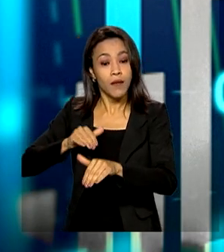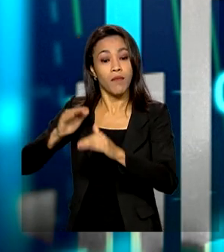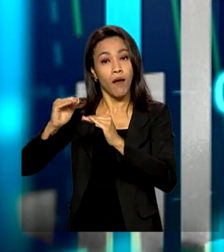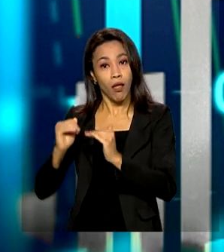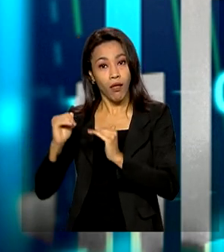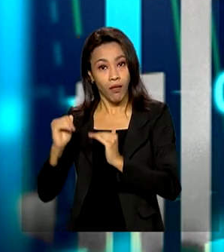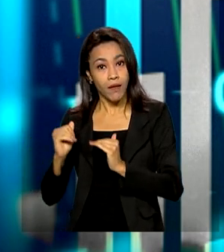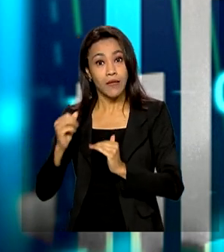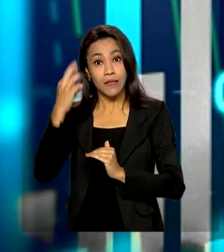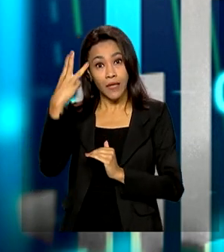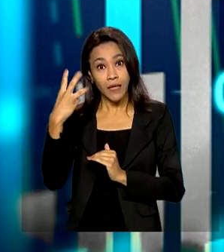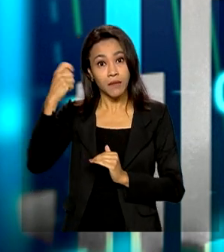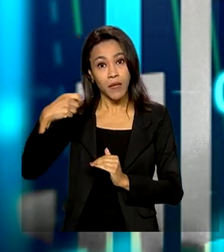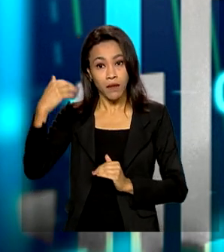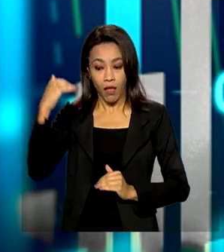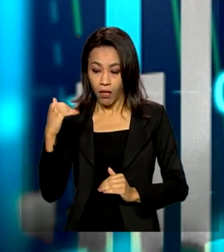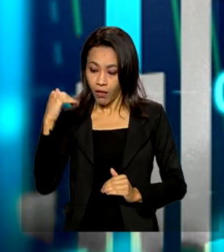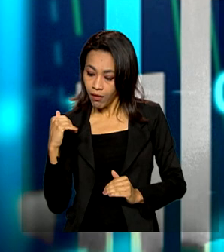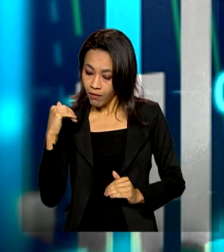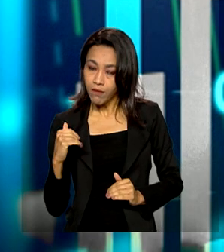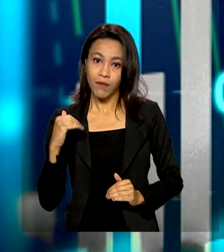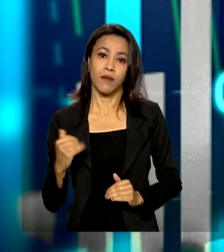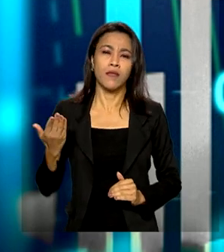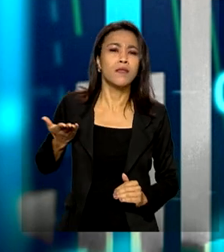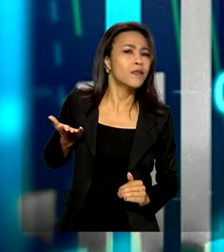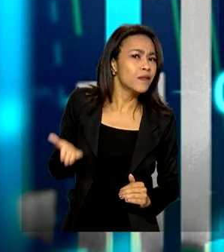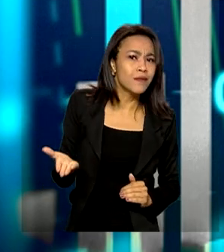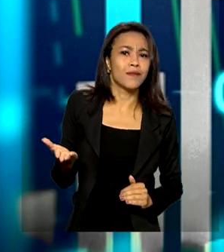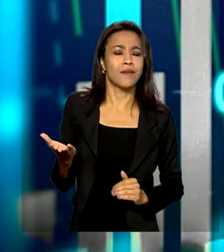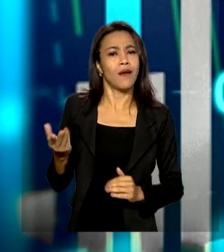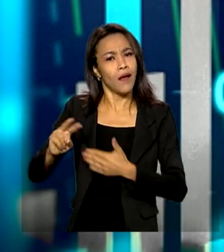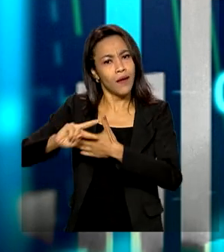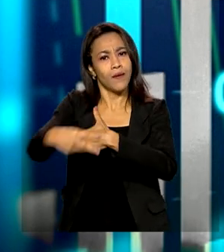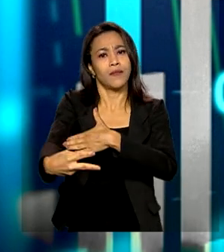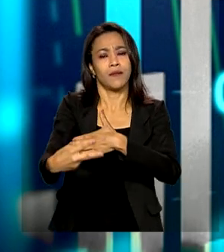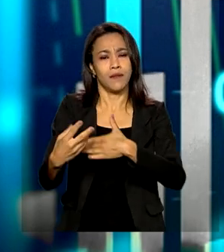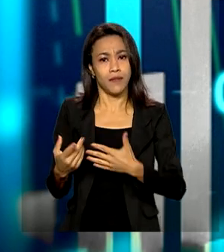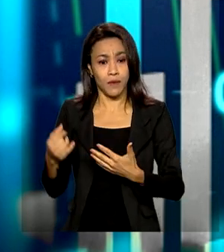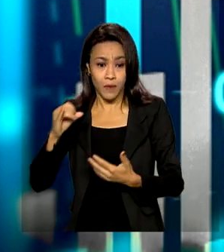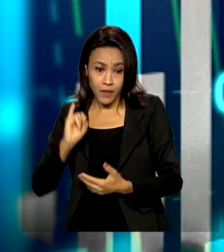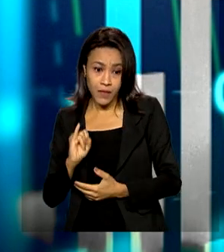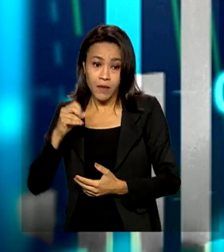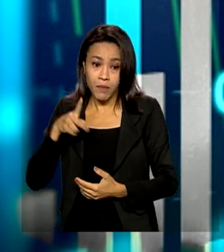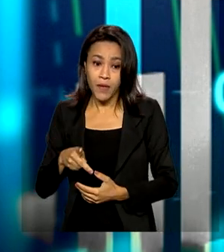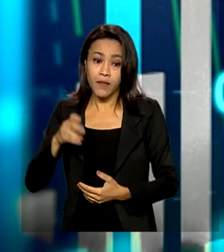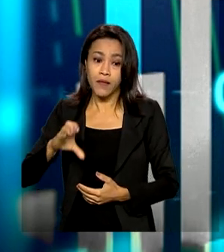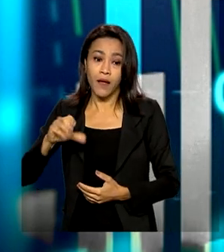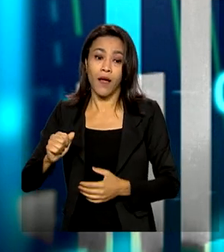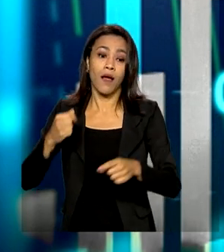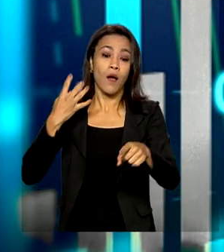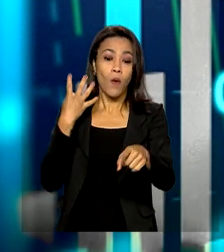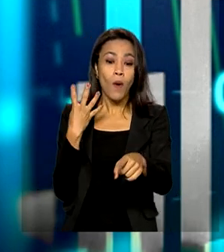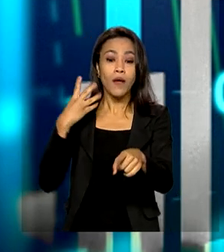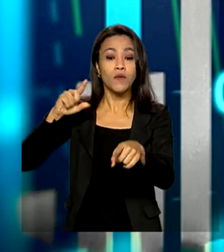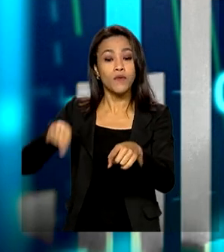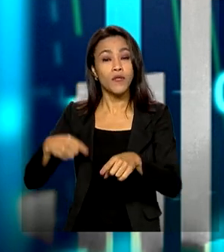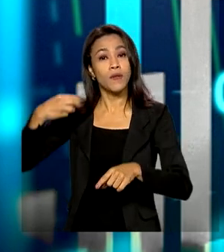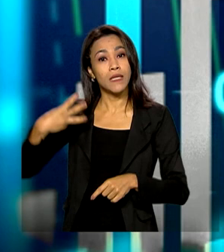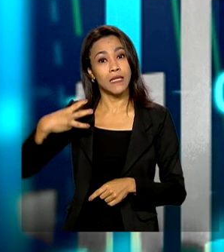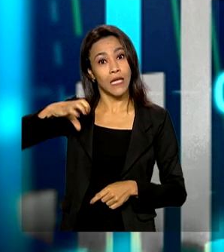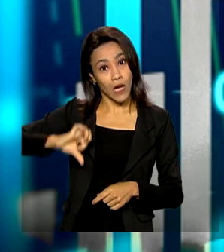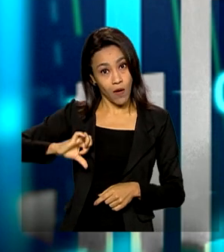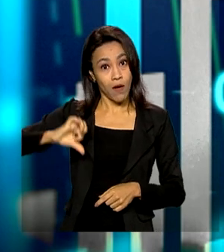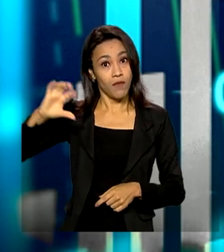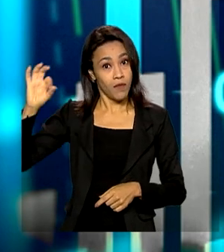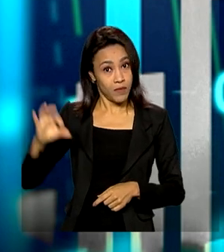sendo três meses consecutivos de deflação. Ora, com isso, o resultado do IPCA acumulado neste ano está em 4,39%, que, inclusive,